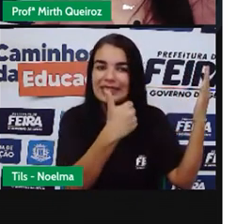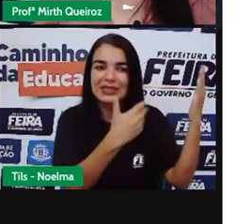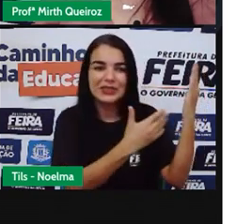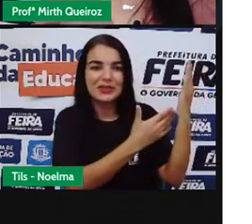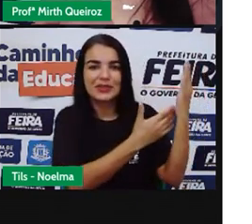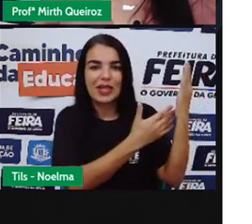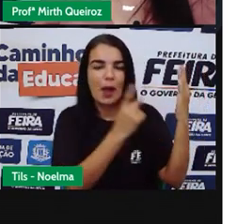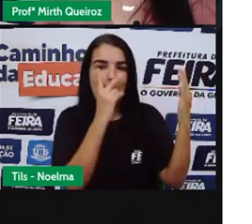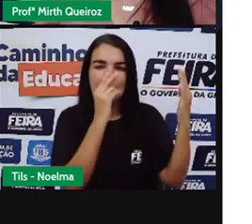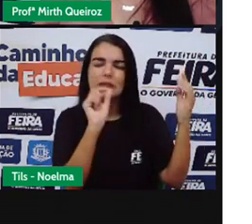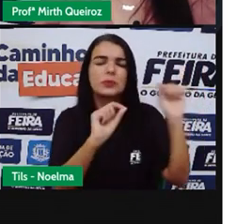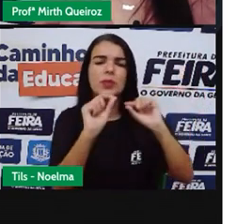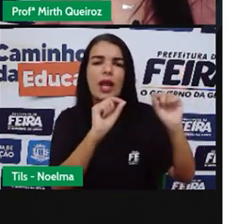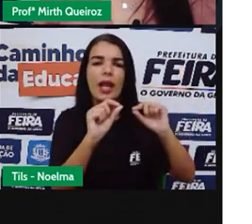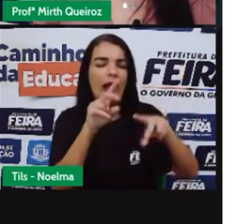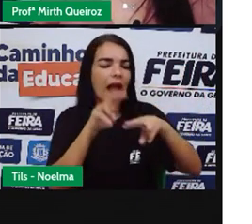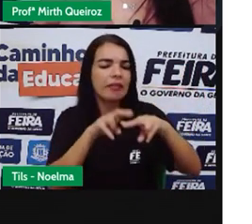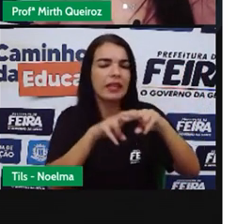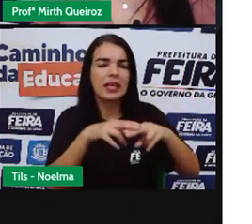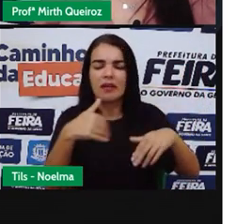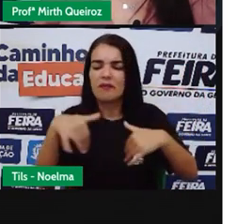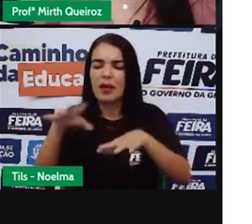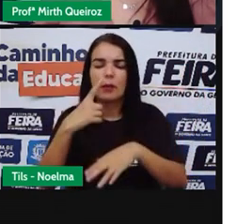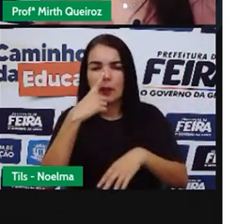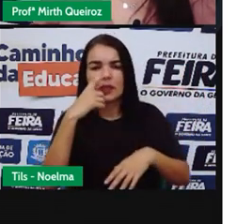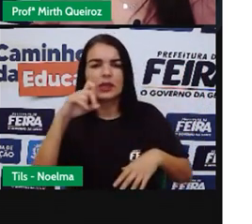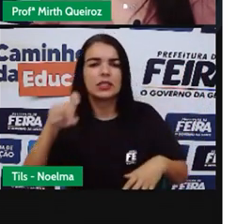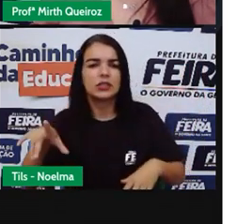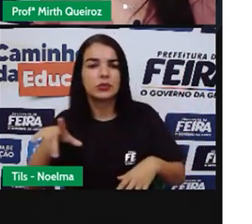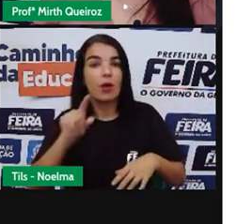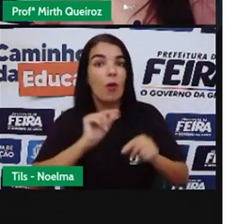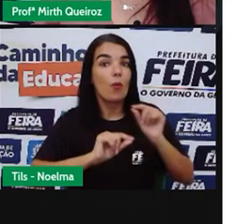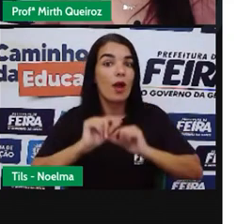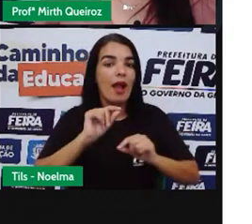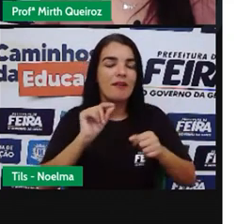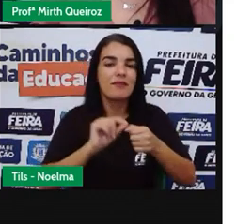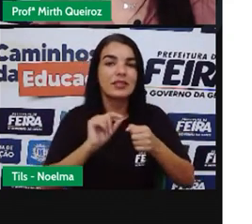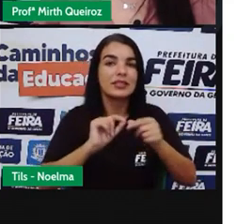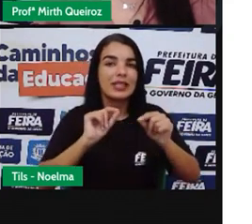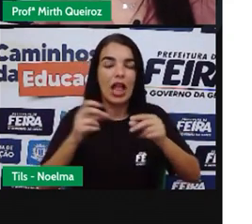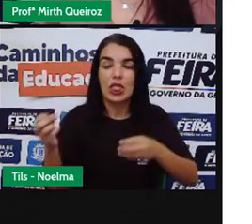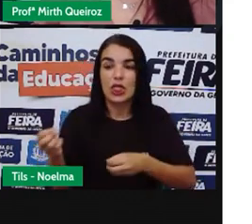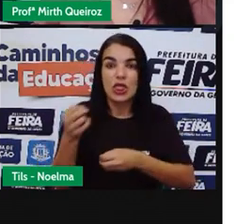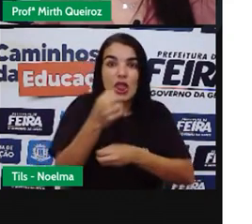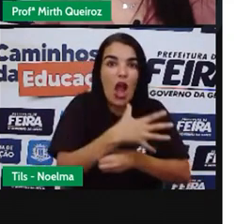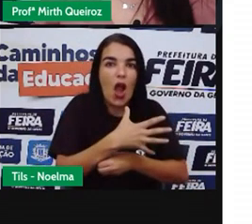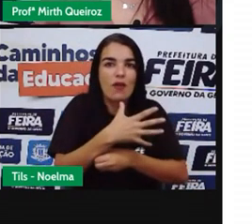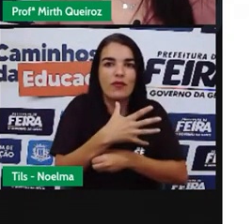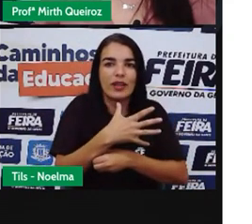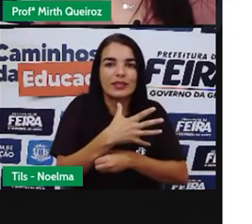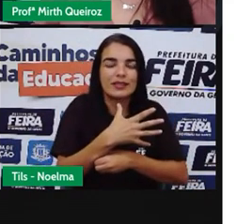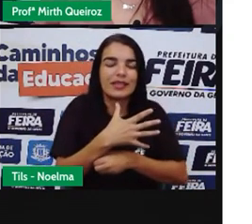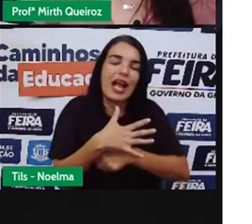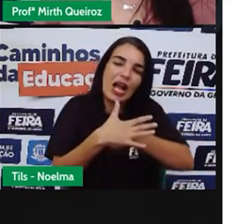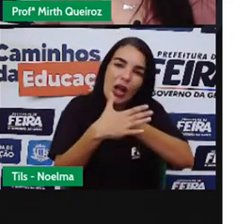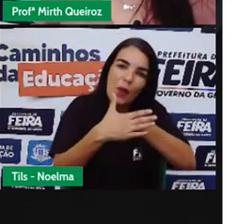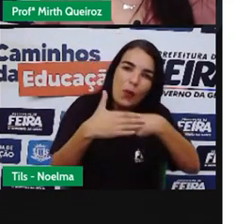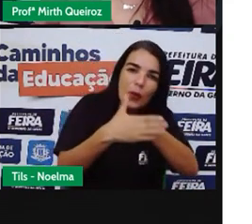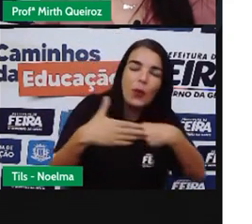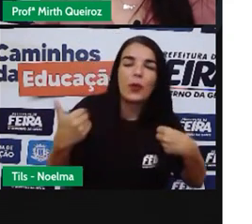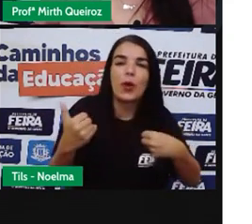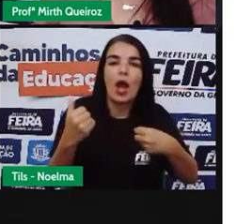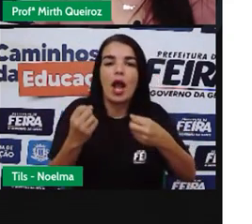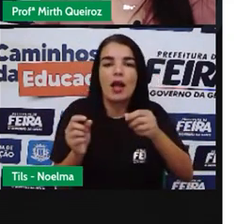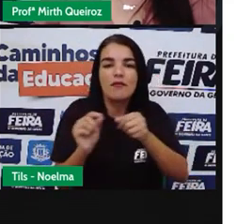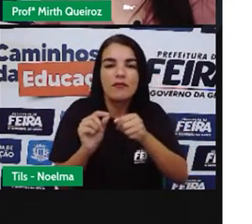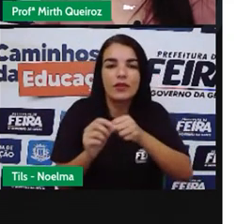Que seriam jogados No lixo Ele utilizou Aqui Uma cadeira E a partir Dessa cadeira Ele